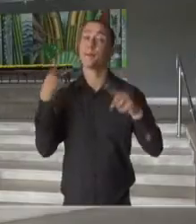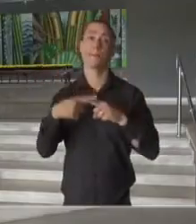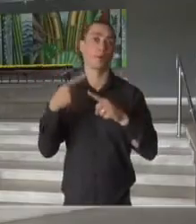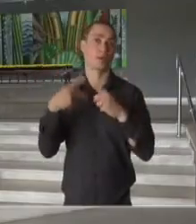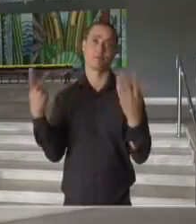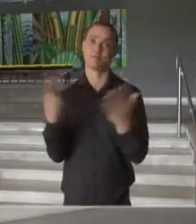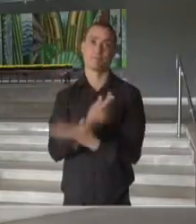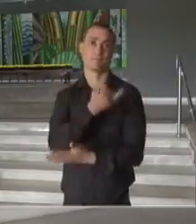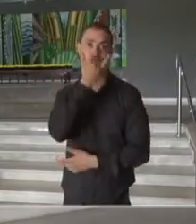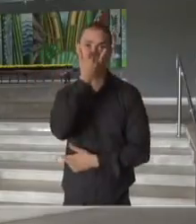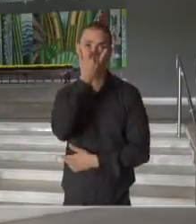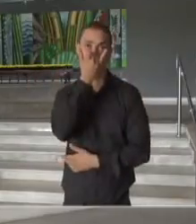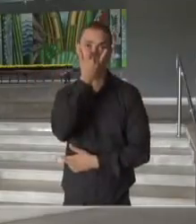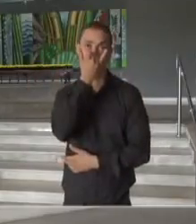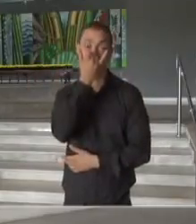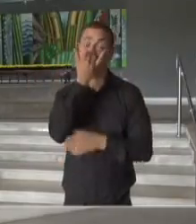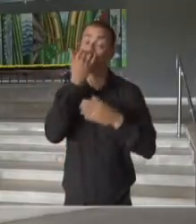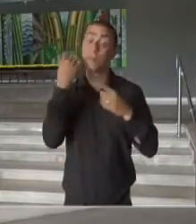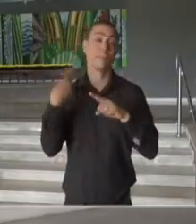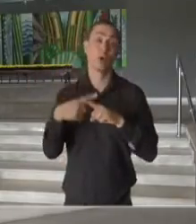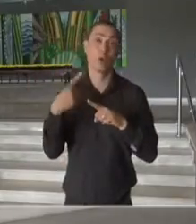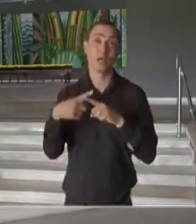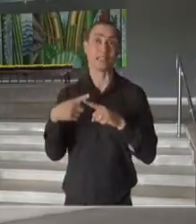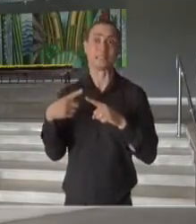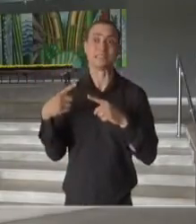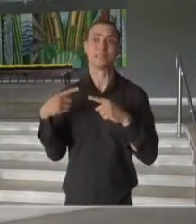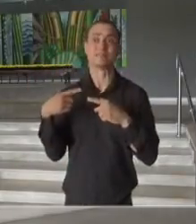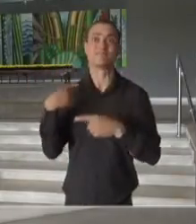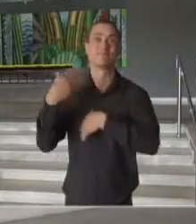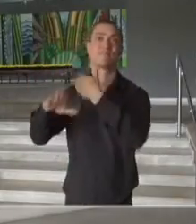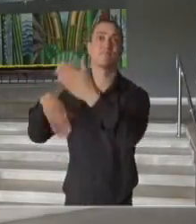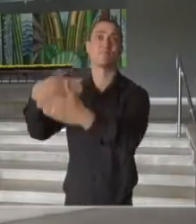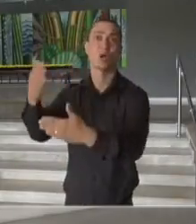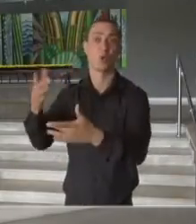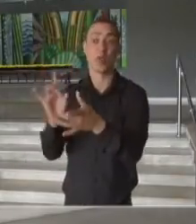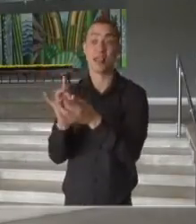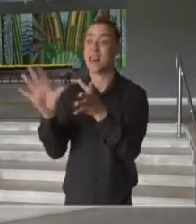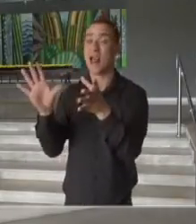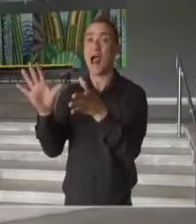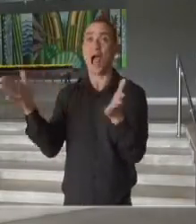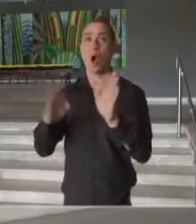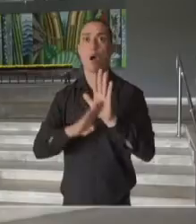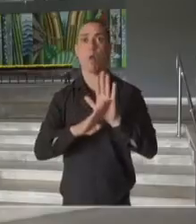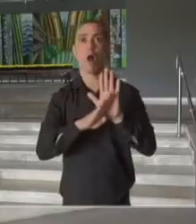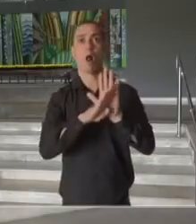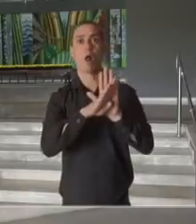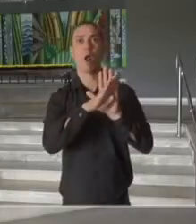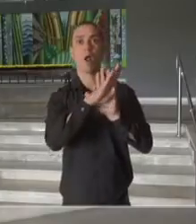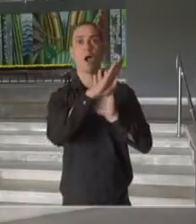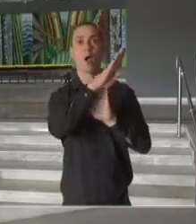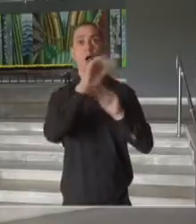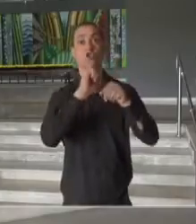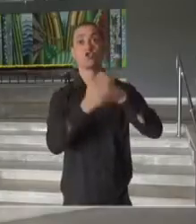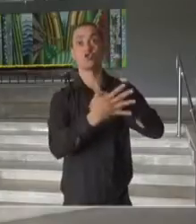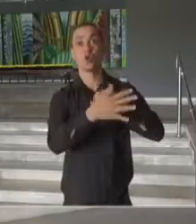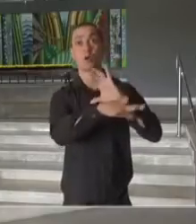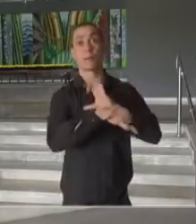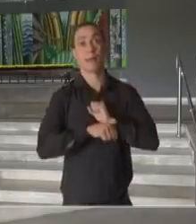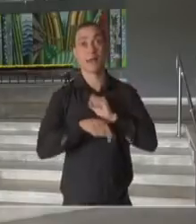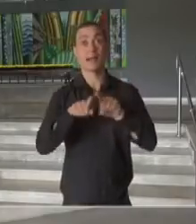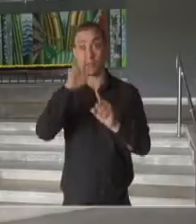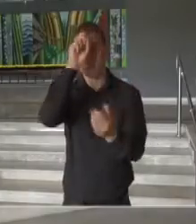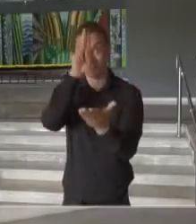várias situações, exatamente porque enfrenta um aumento bastante considerável do número de casos e do número de